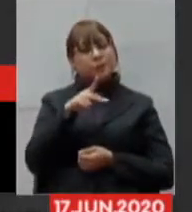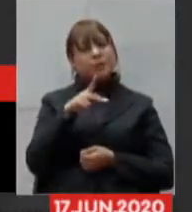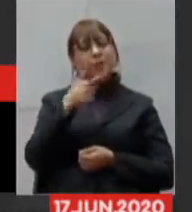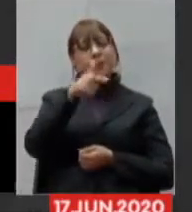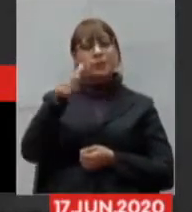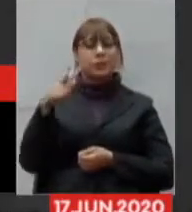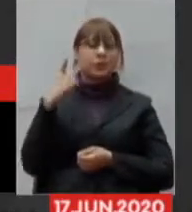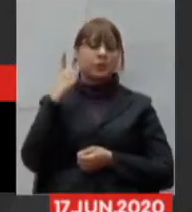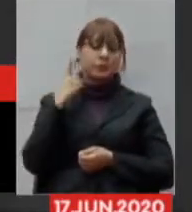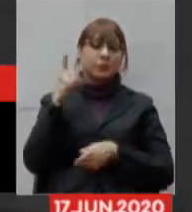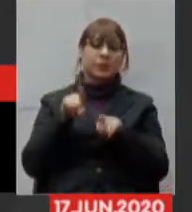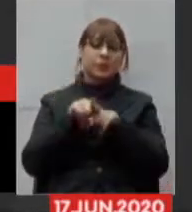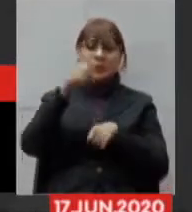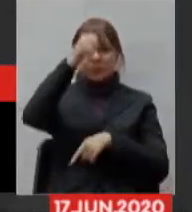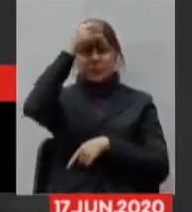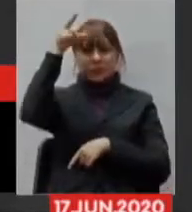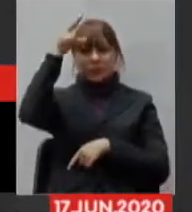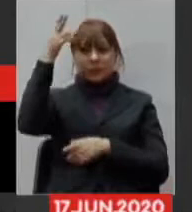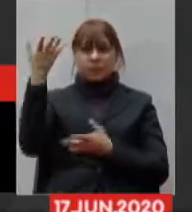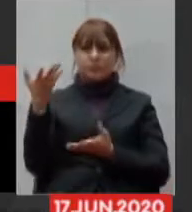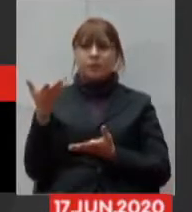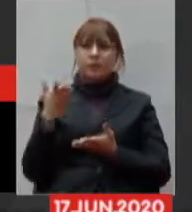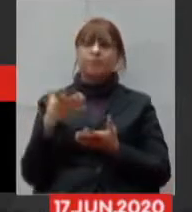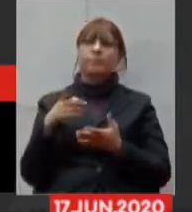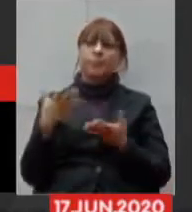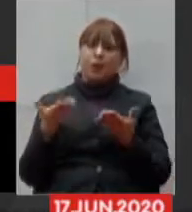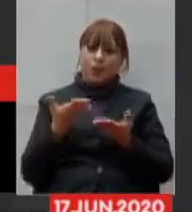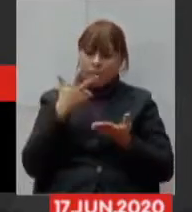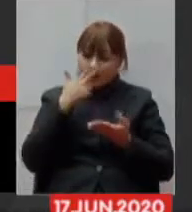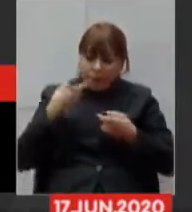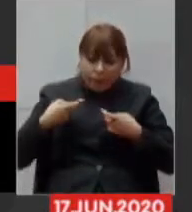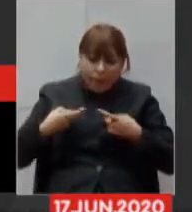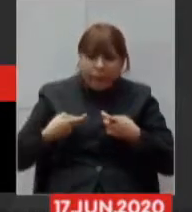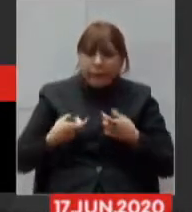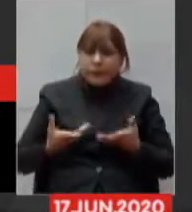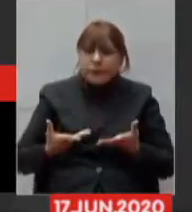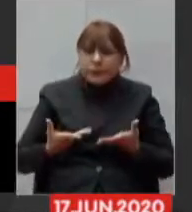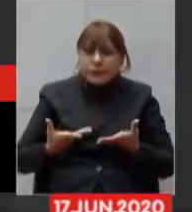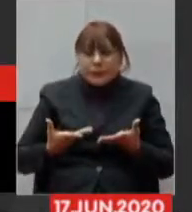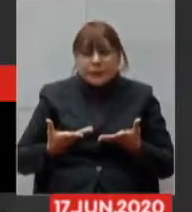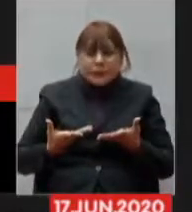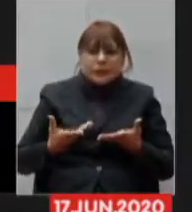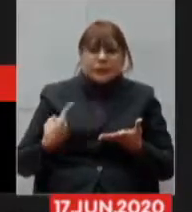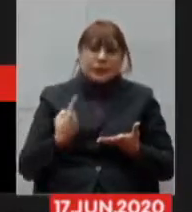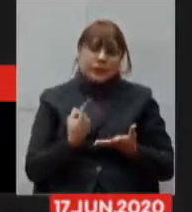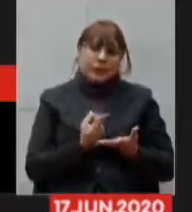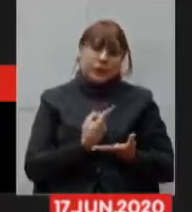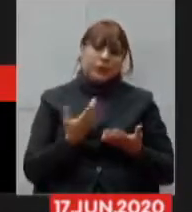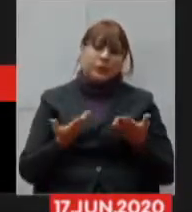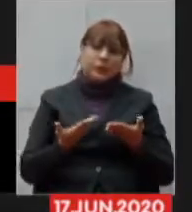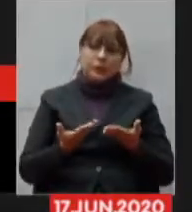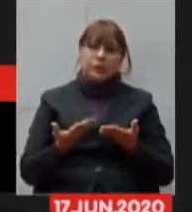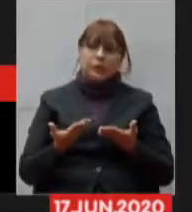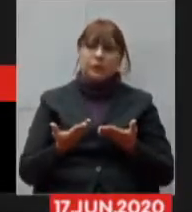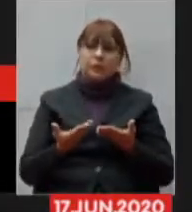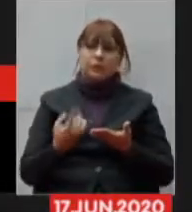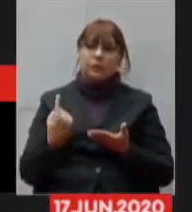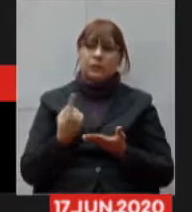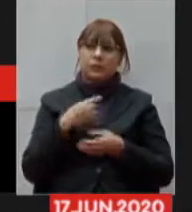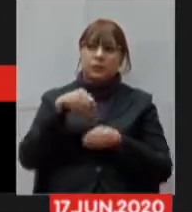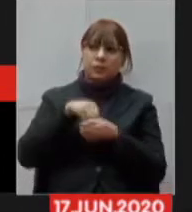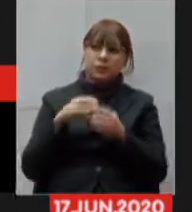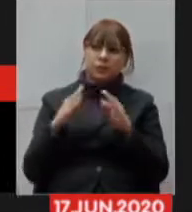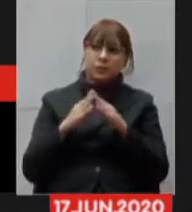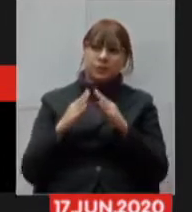prefeitos bom é uma guerra é uma guerra que nós estamos vivendo o sofrimento de todos nós nós estamos vendo os casos só aumentando presidente